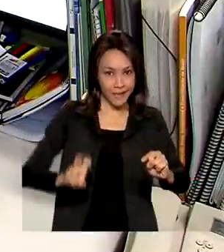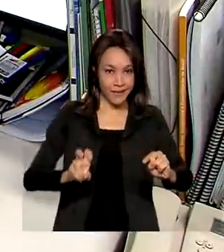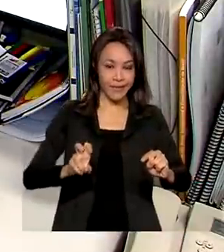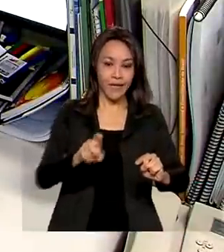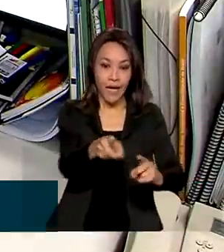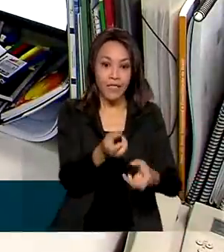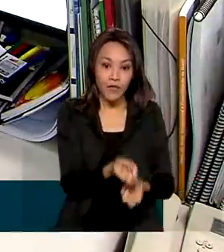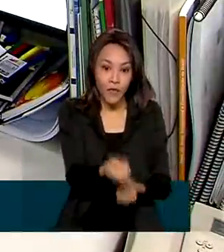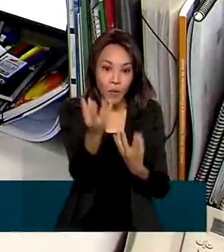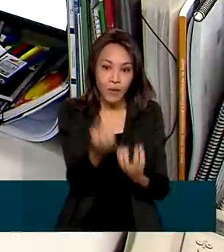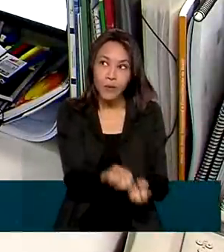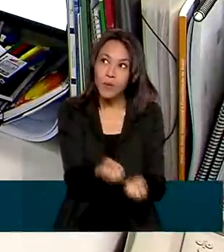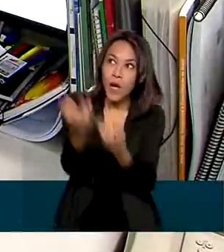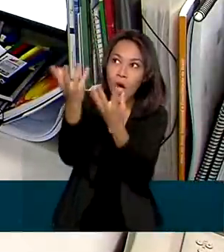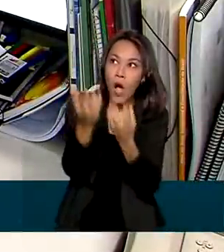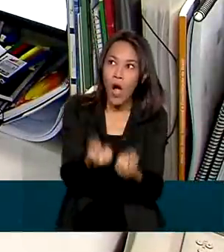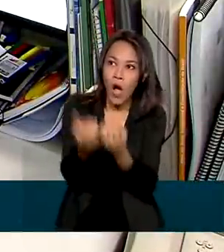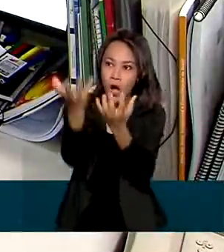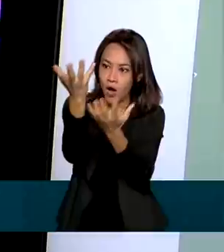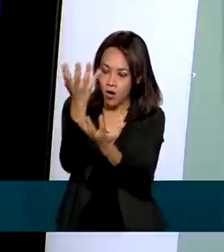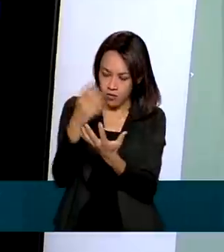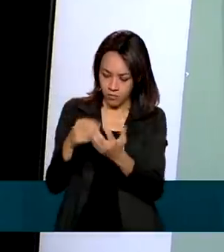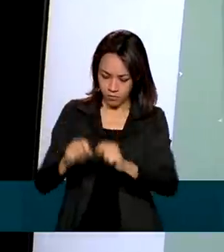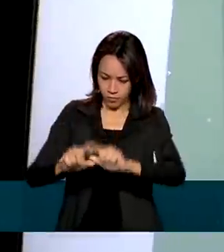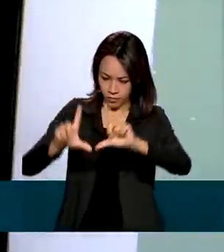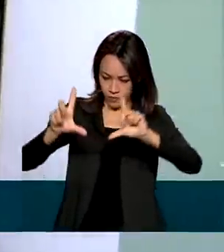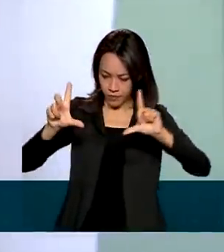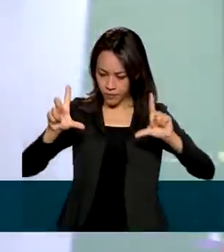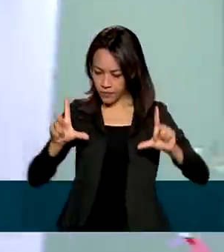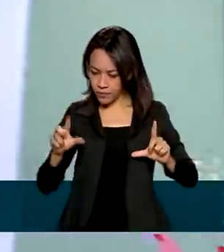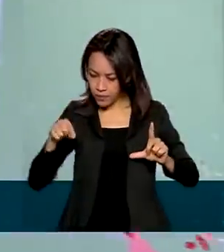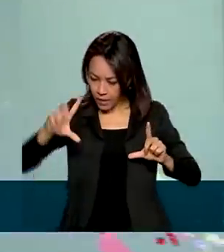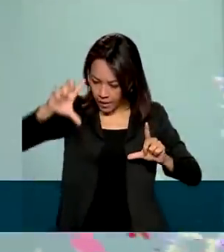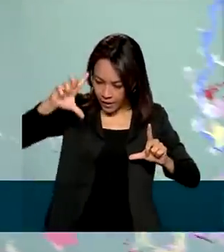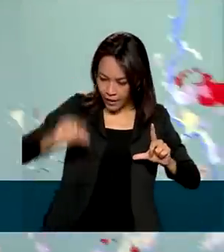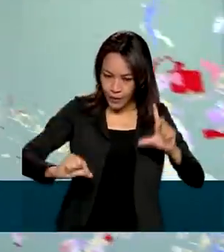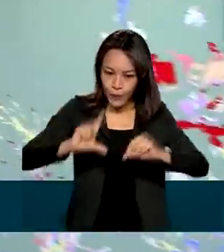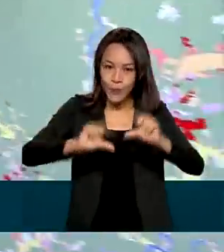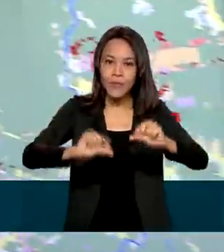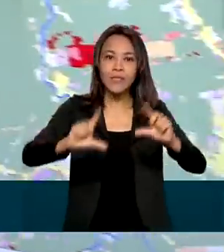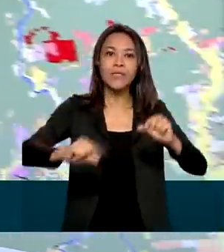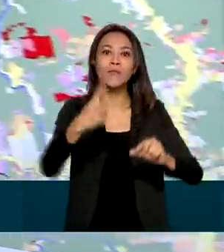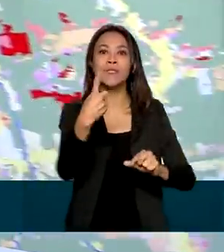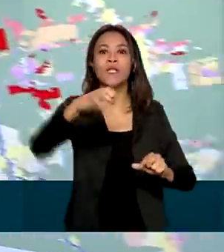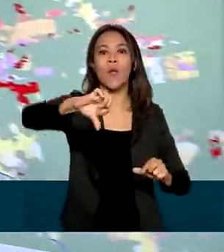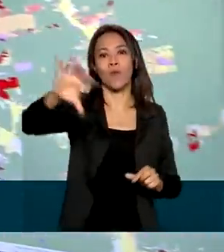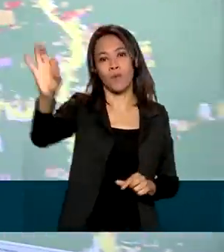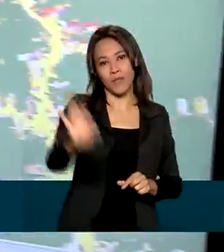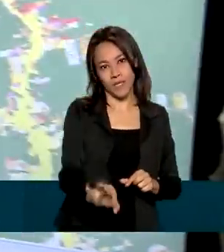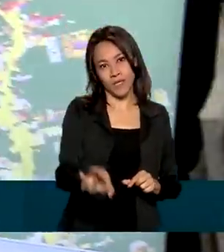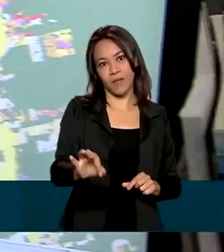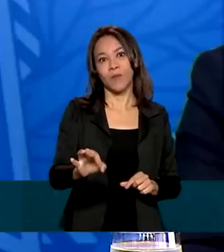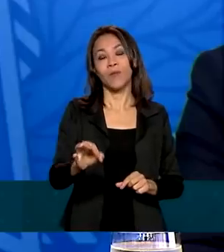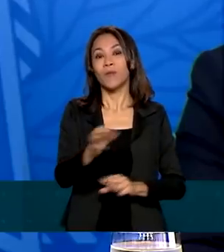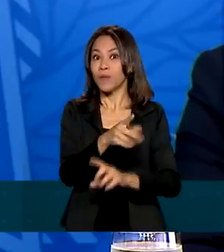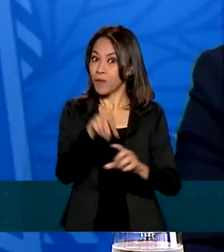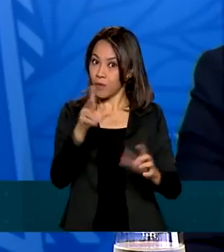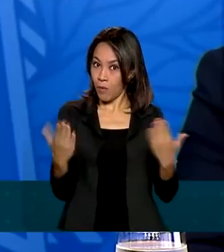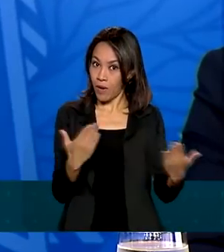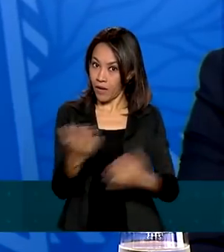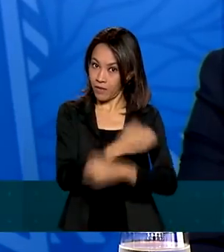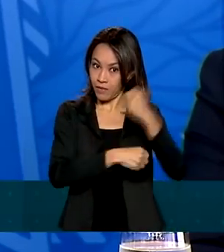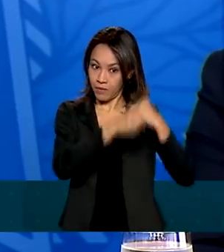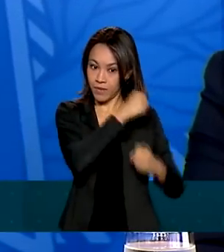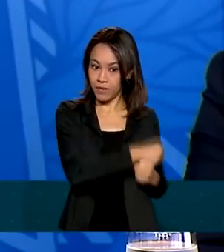informações começaram a ser computadas. Uma queda de 19% em relação a novembro de 2020. De forma